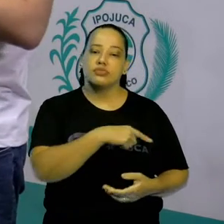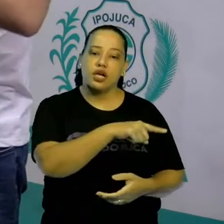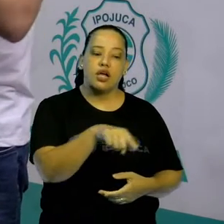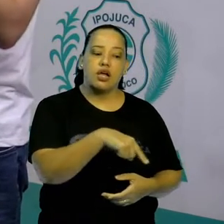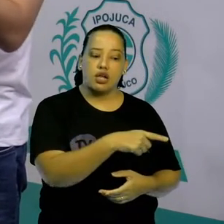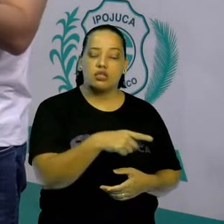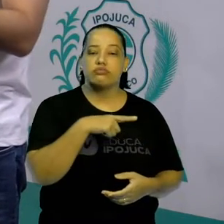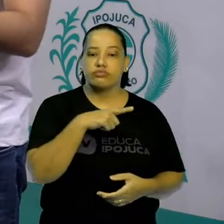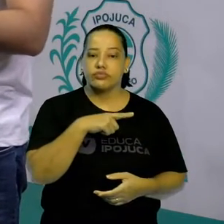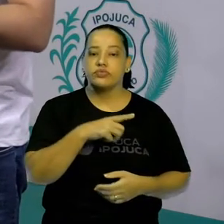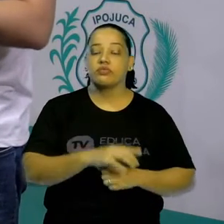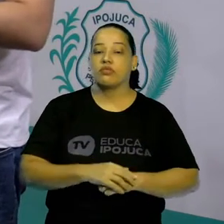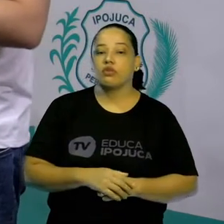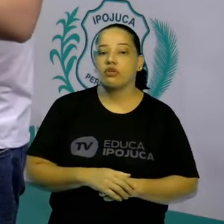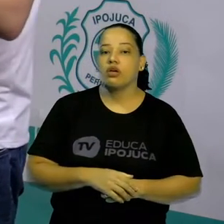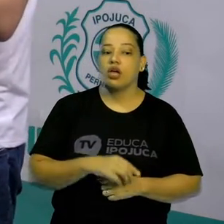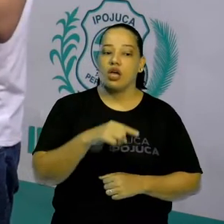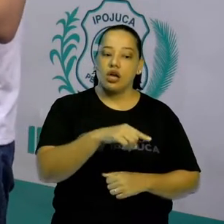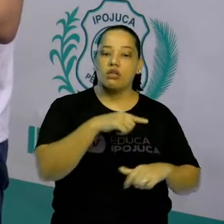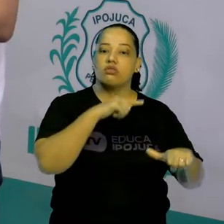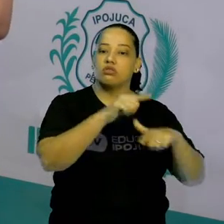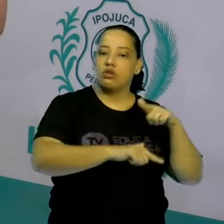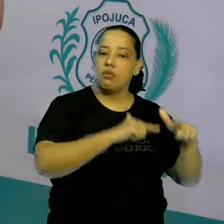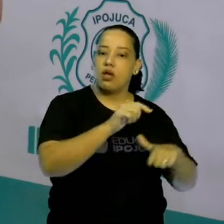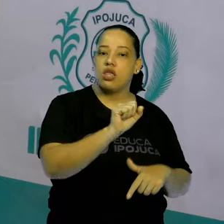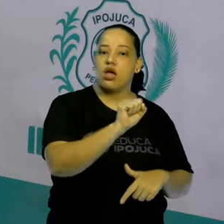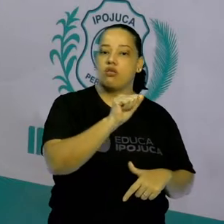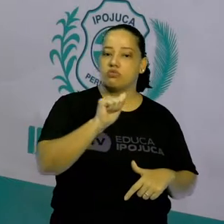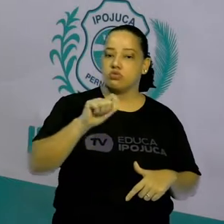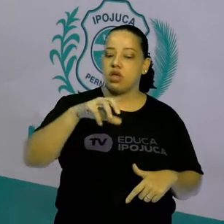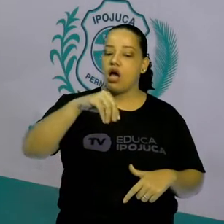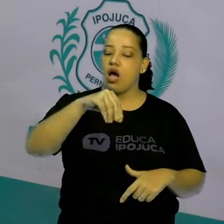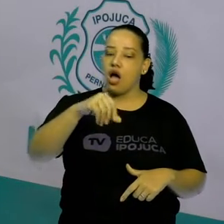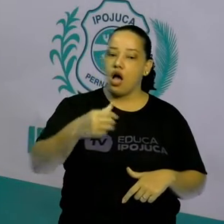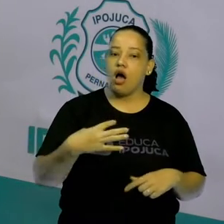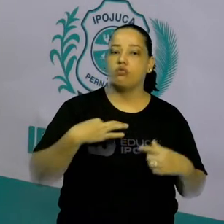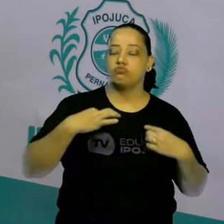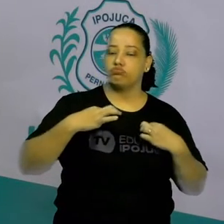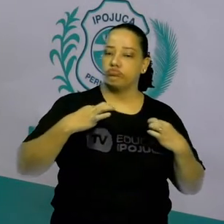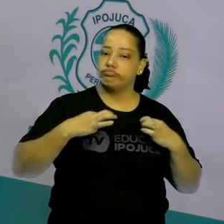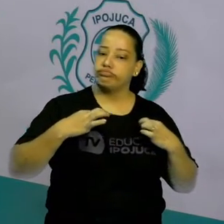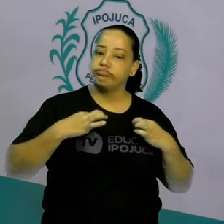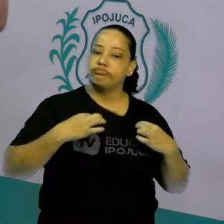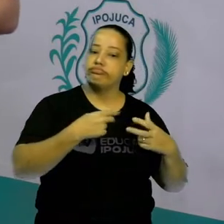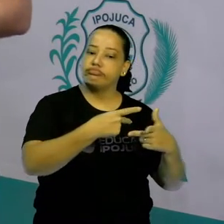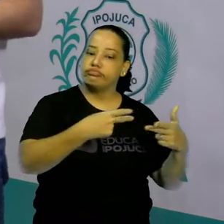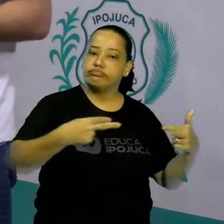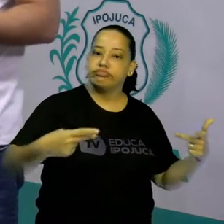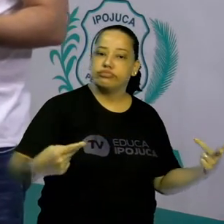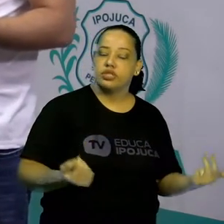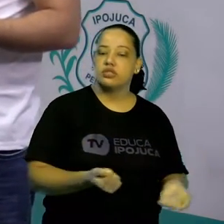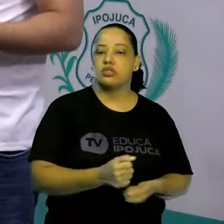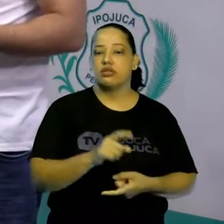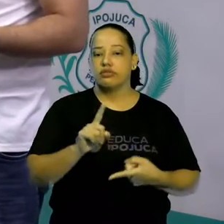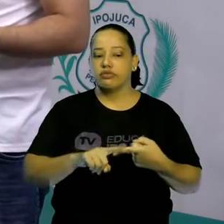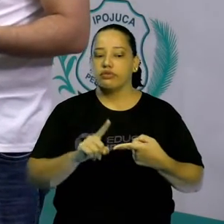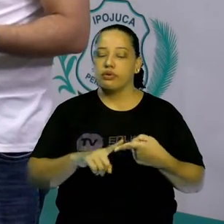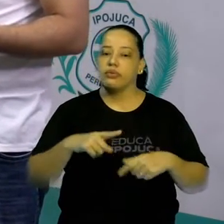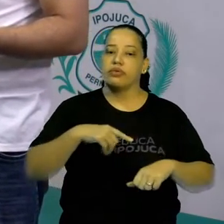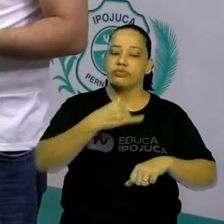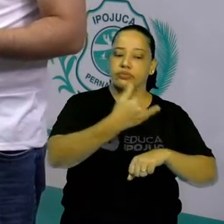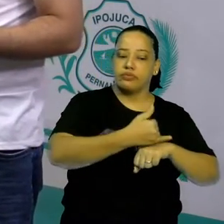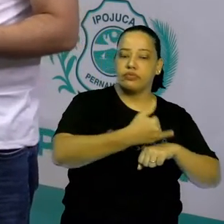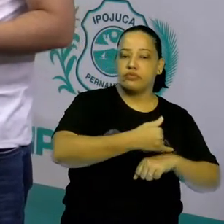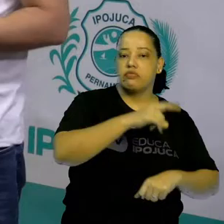eles trabalhavam com o comércio do sal, comércio de tecidos e também o comércio de metais,